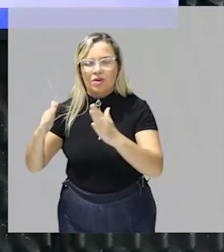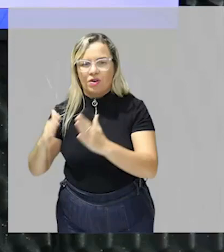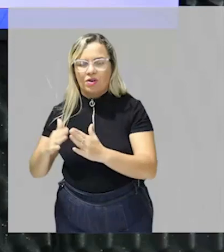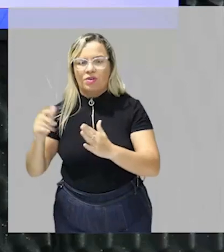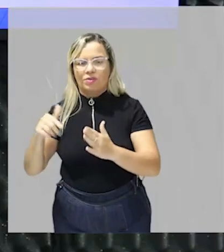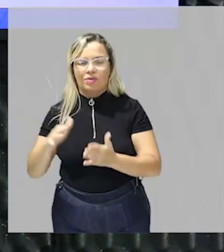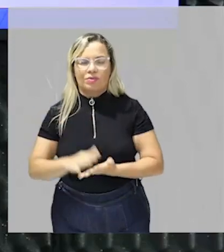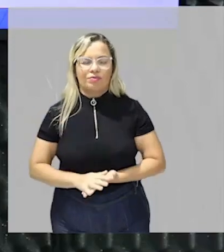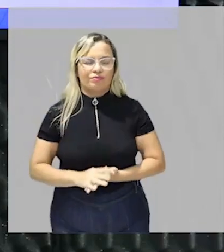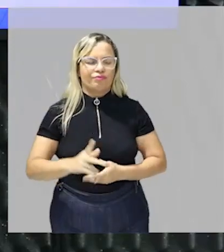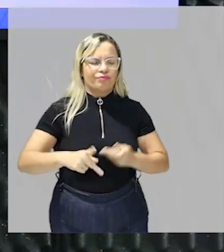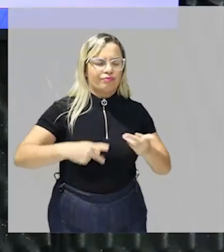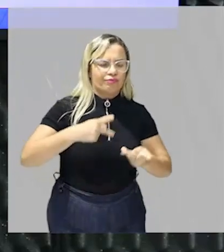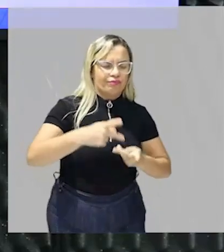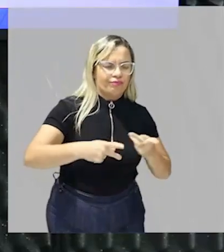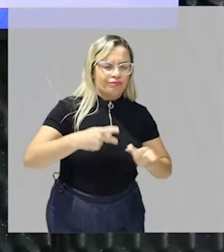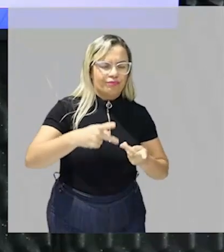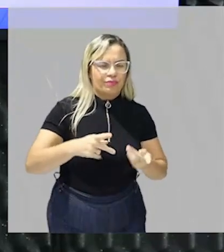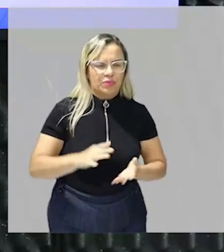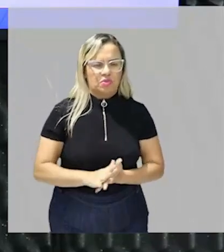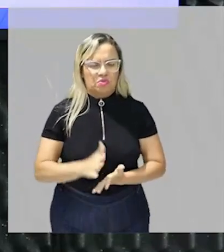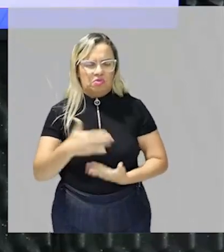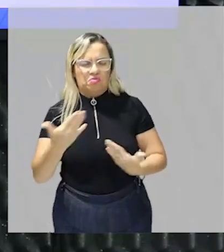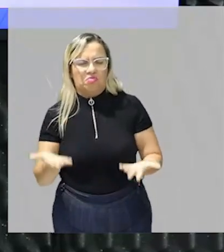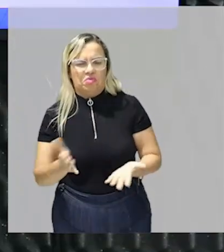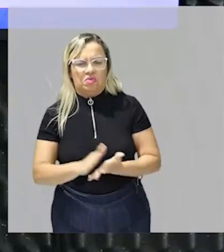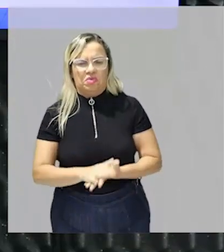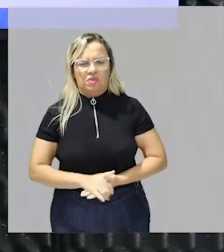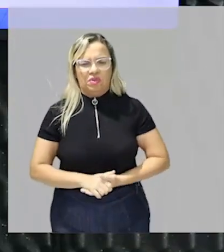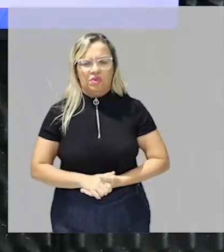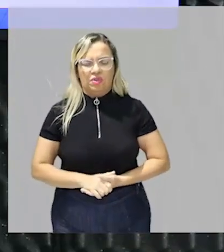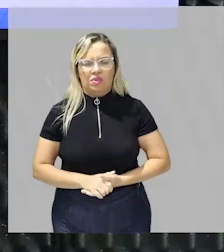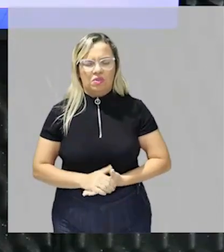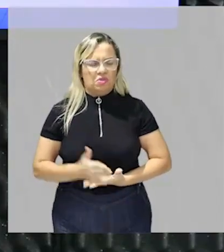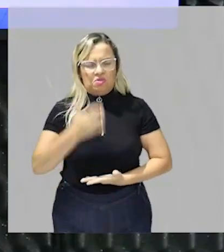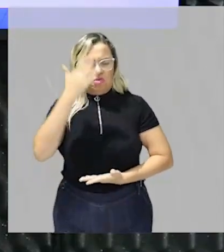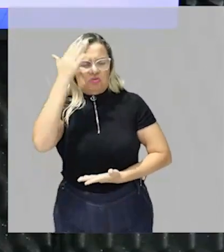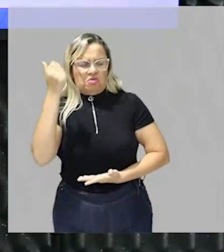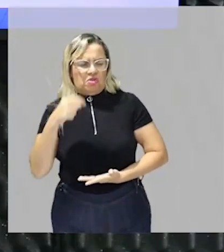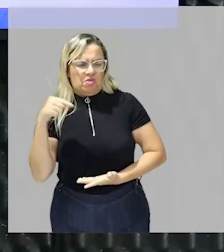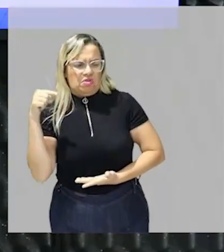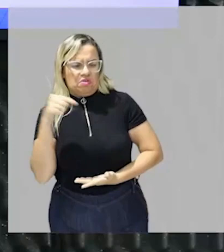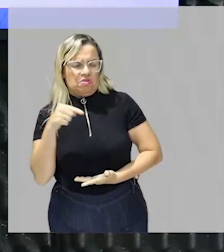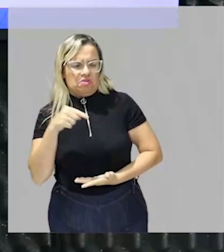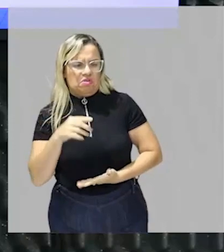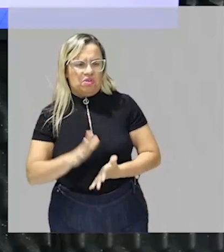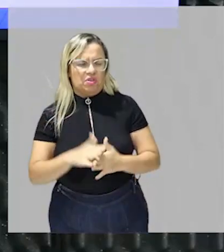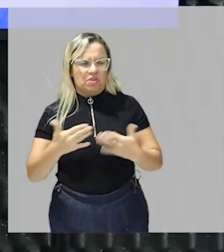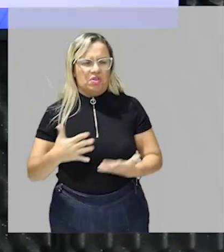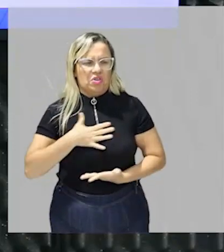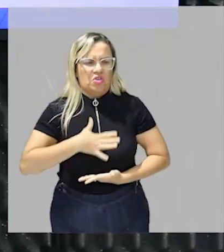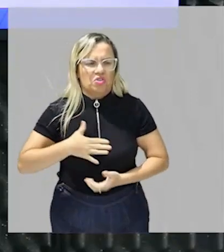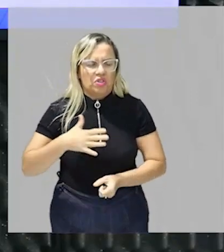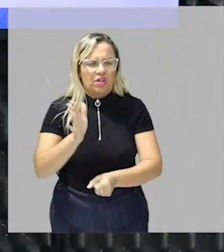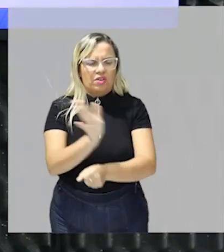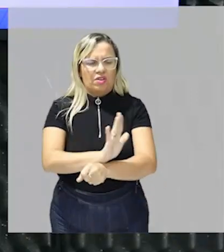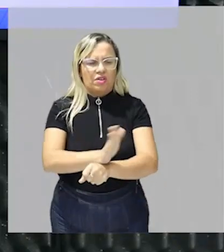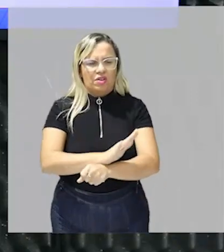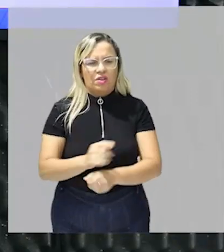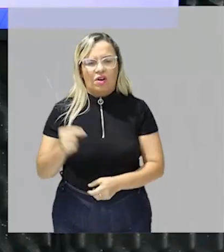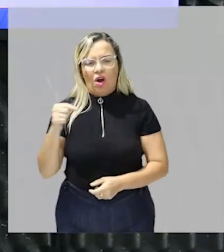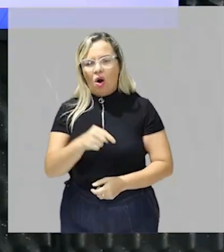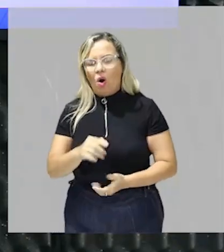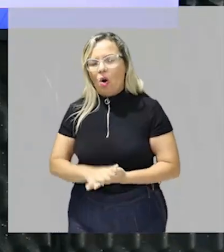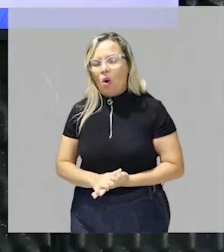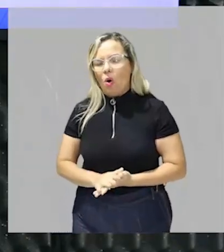tem aquele vizinho que vai se meter não sabia que eras louco por cinema não sabia que você era louco por filmes por cinema e Orlando